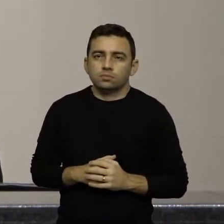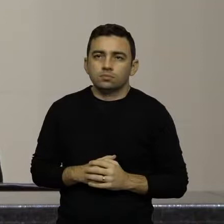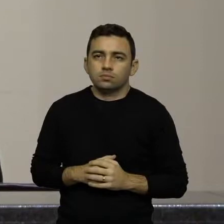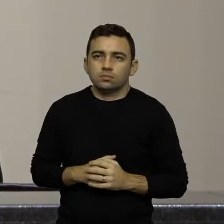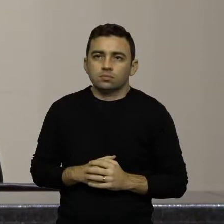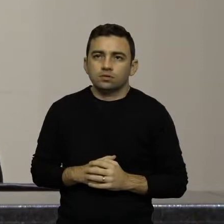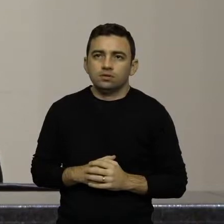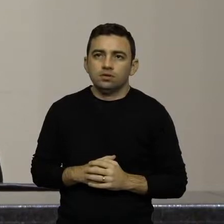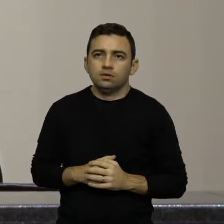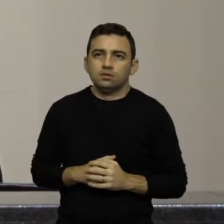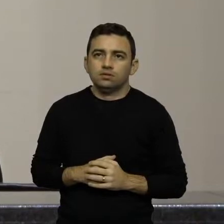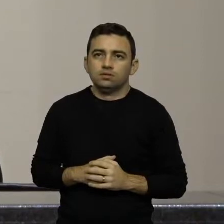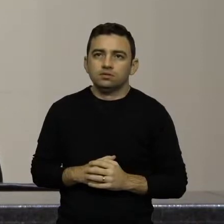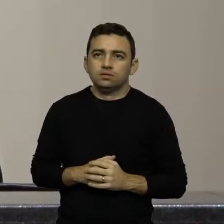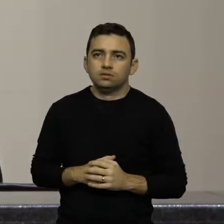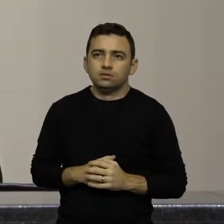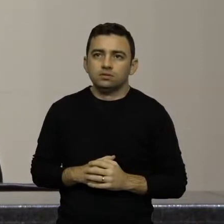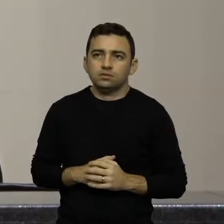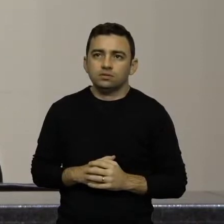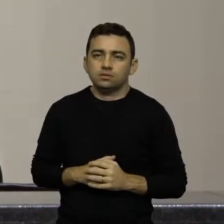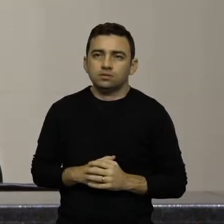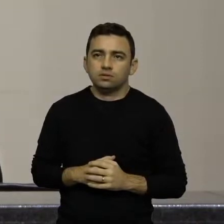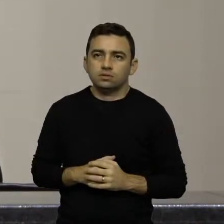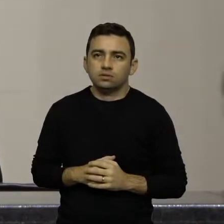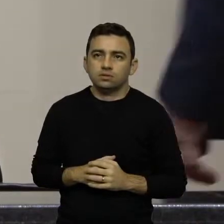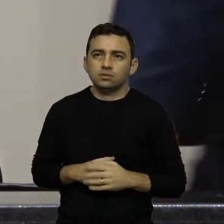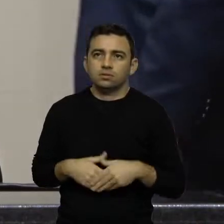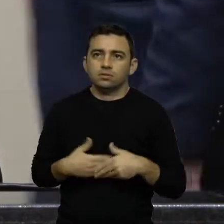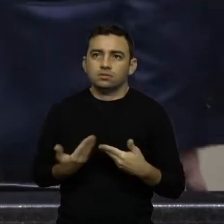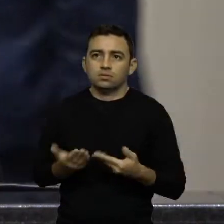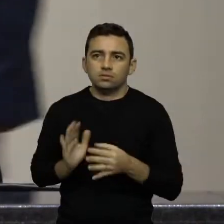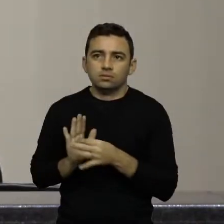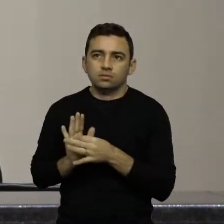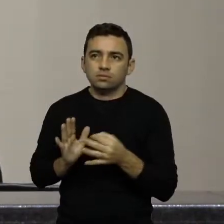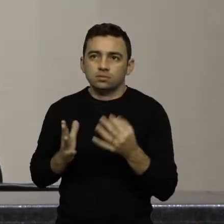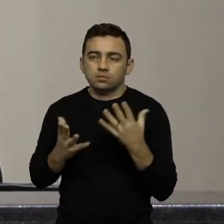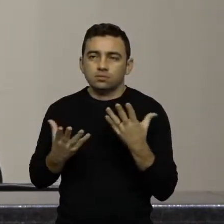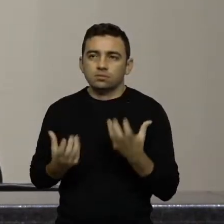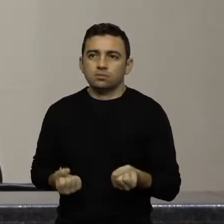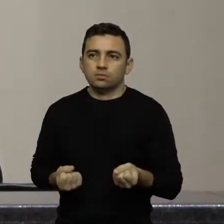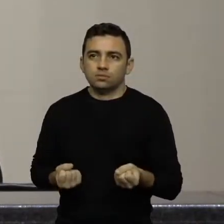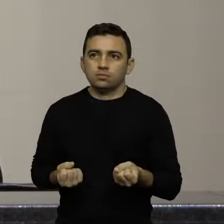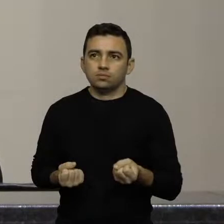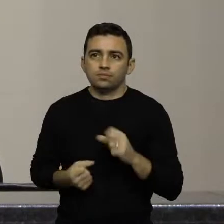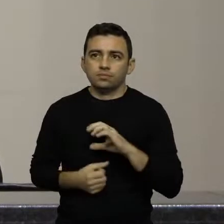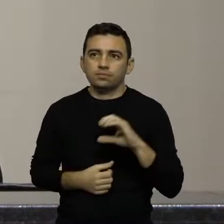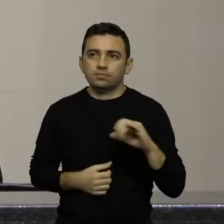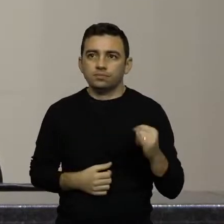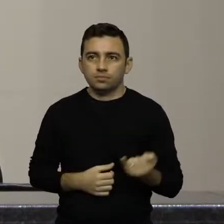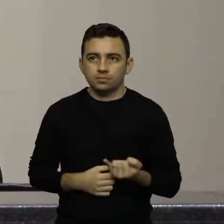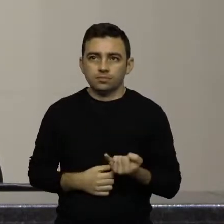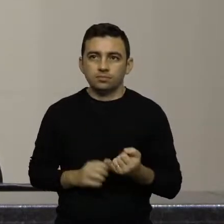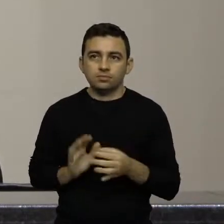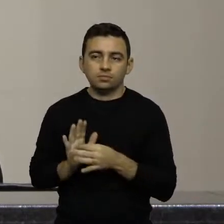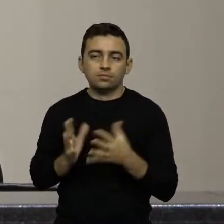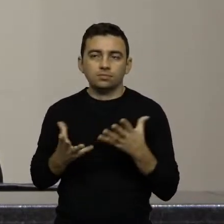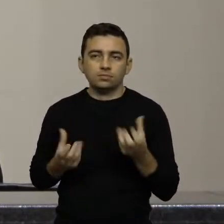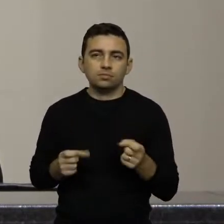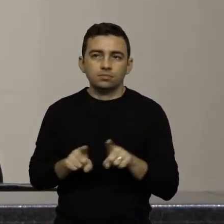São João do Oeste, parecer favorável da Comissão de Constituição e Justiça e parecer favorável